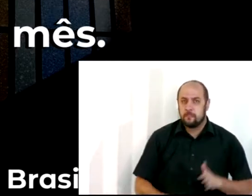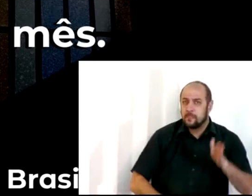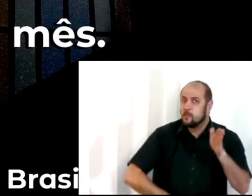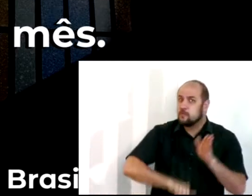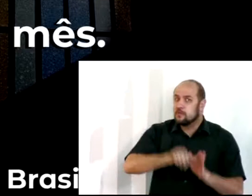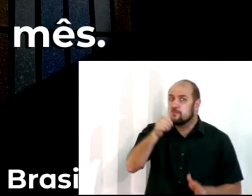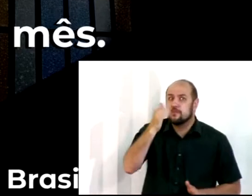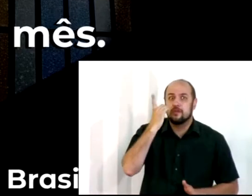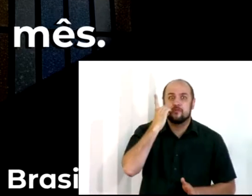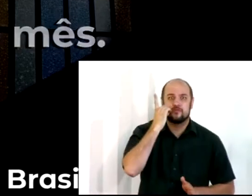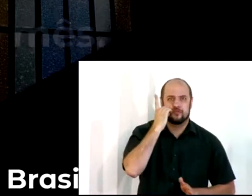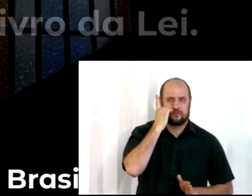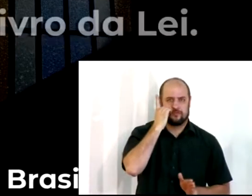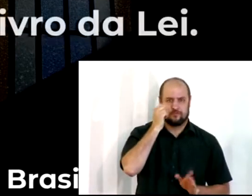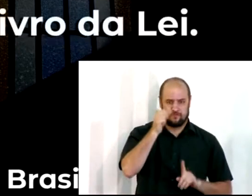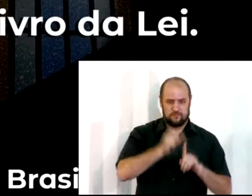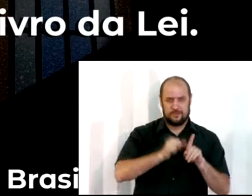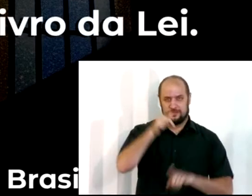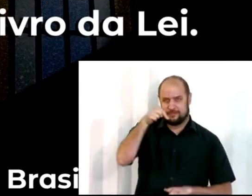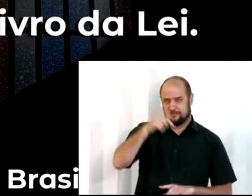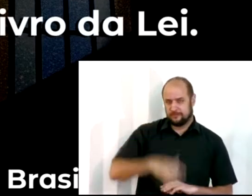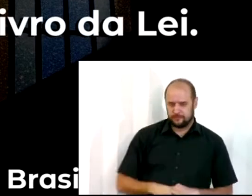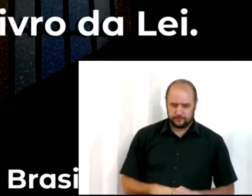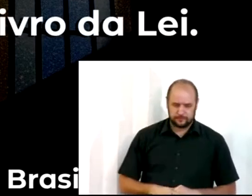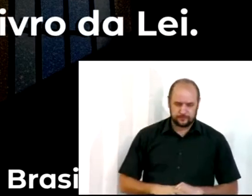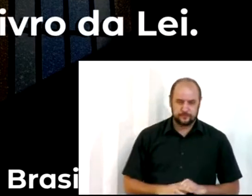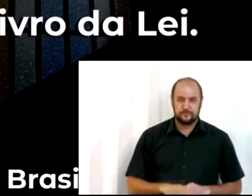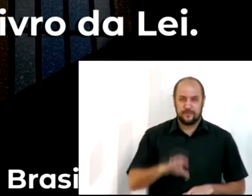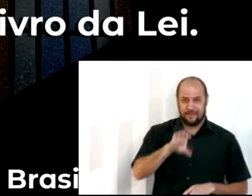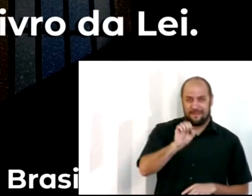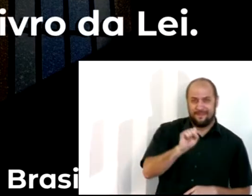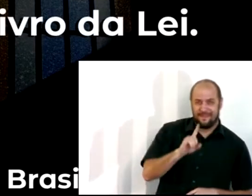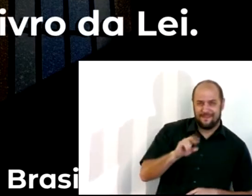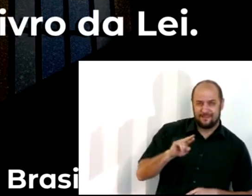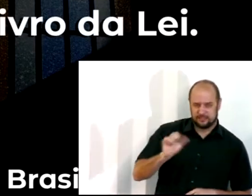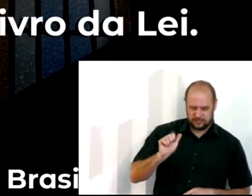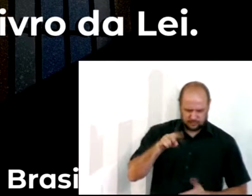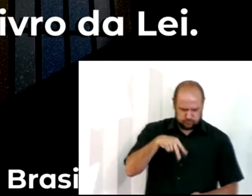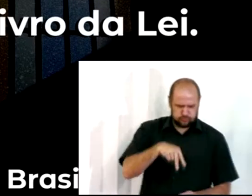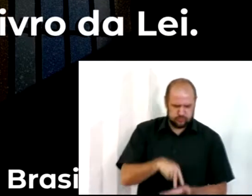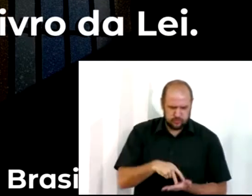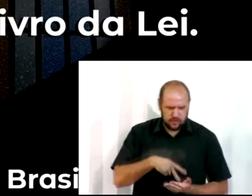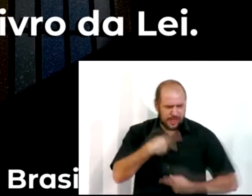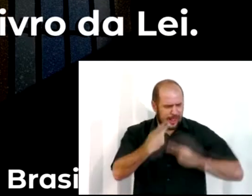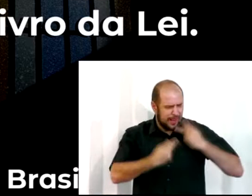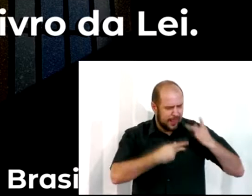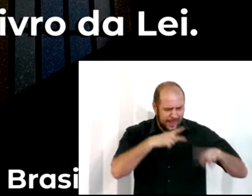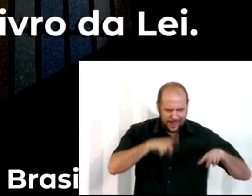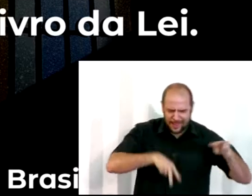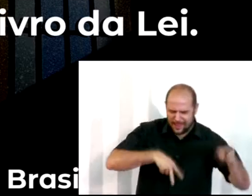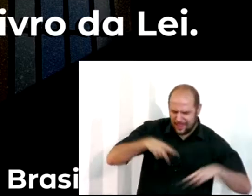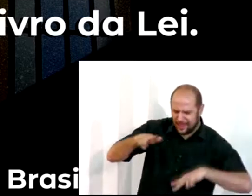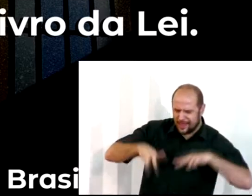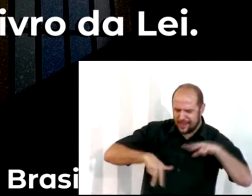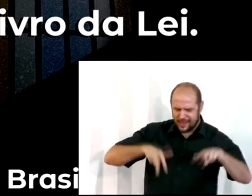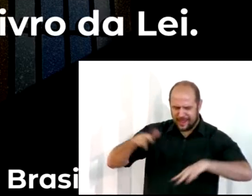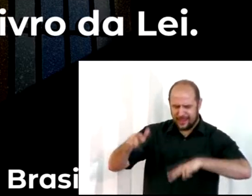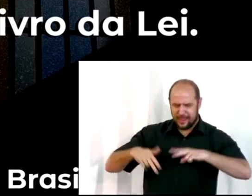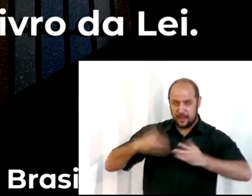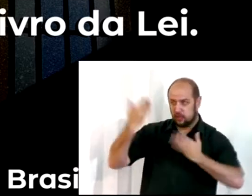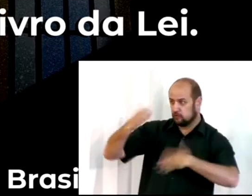dia do sétimo mês. E leu no livro diante da praça que está fronteira à porta das águas,